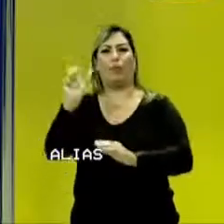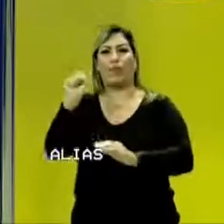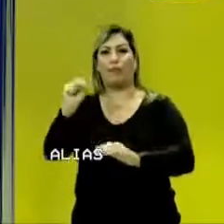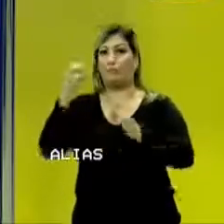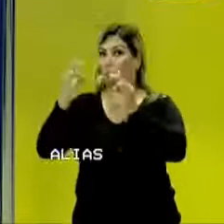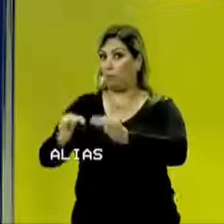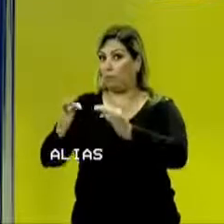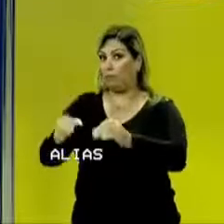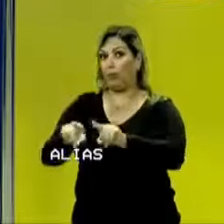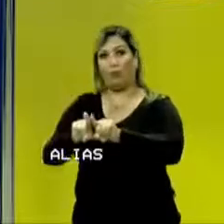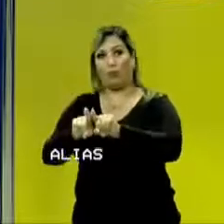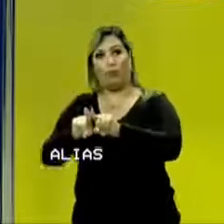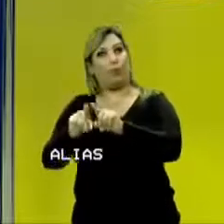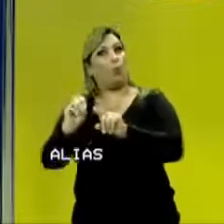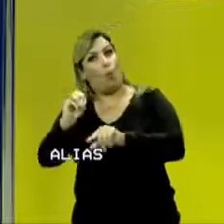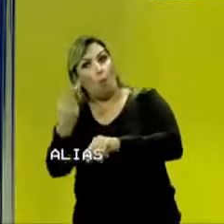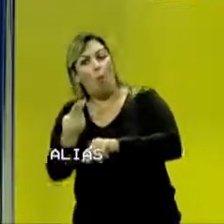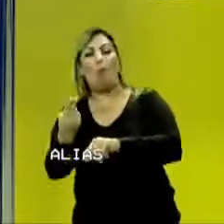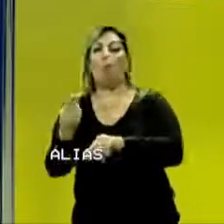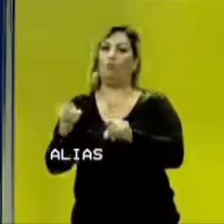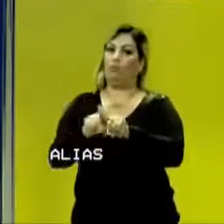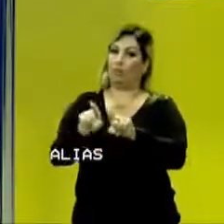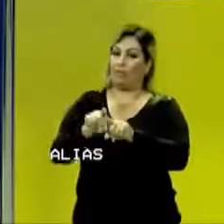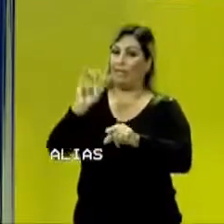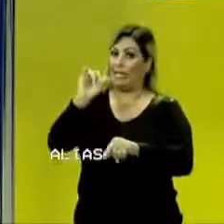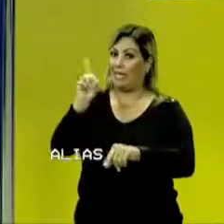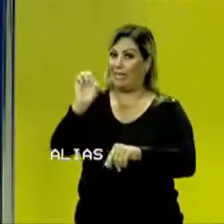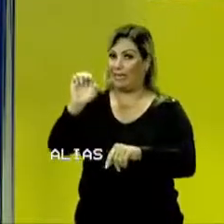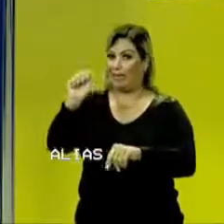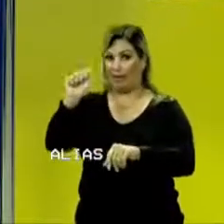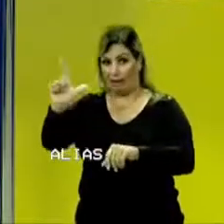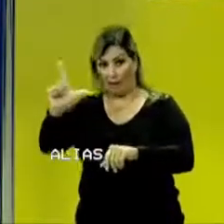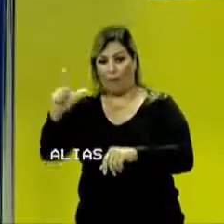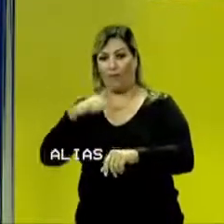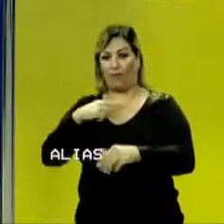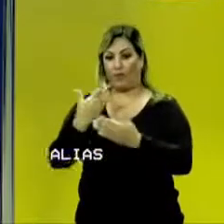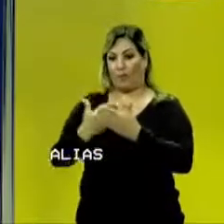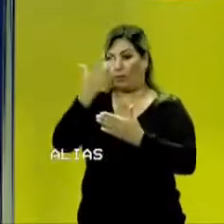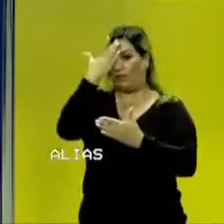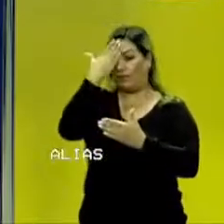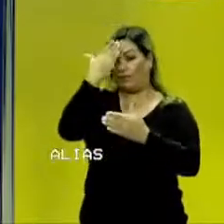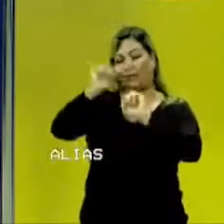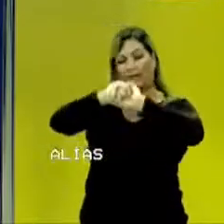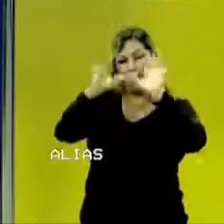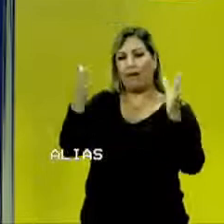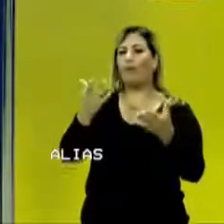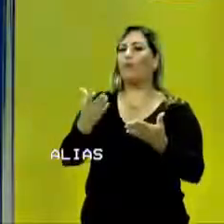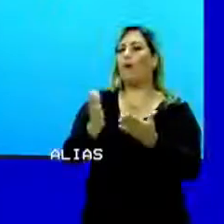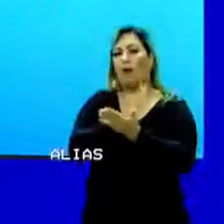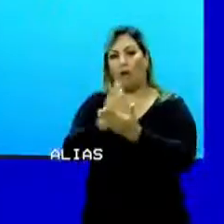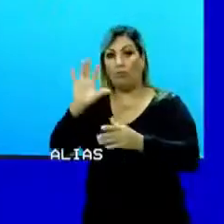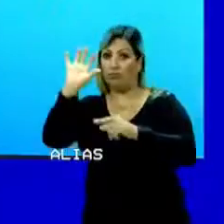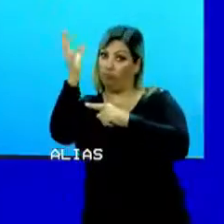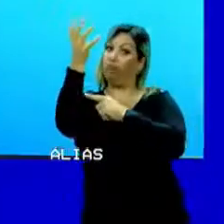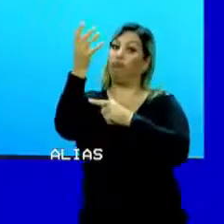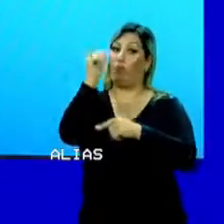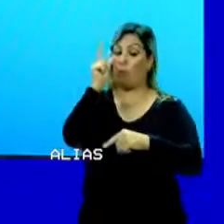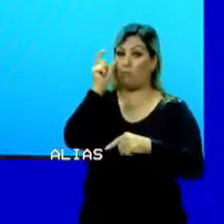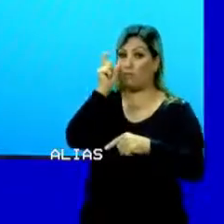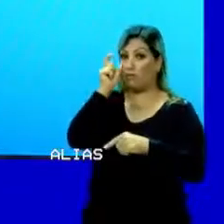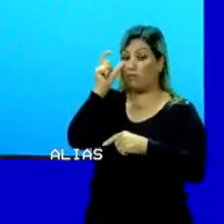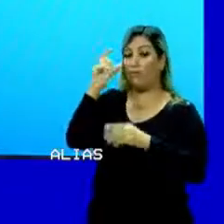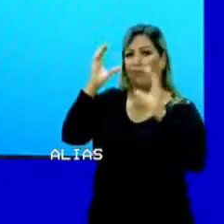perfeito ou gás ideal. Aí para facilitar os estudos, onde eu coloquei para vocês isso aqui. E aí, ó, alguns fenômenos são observados